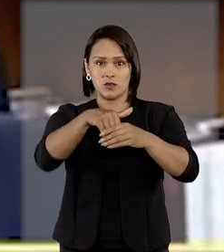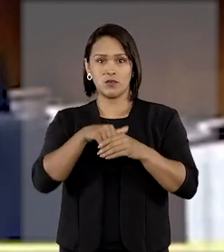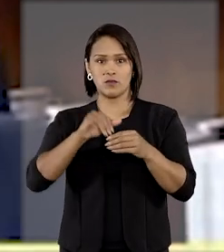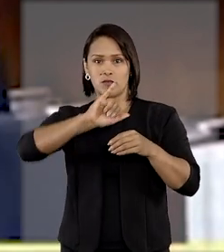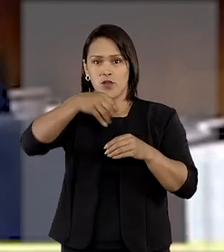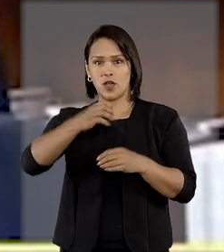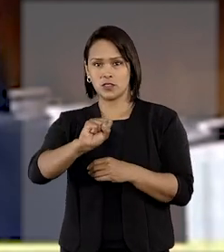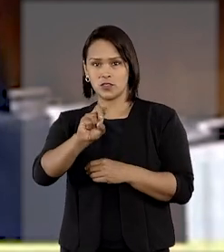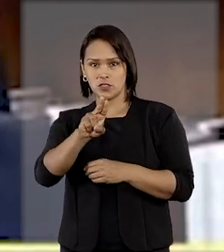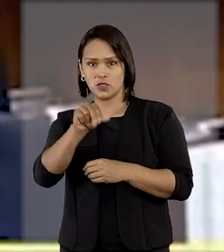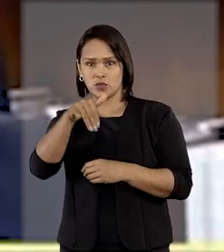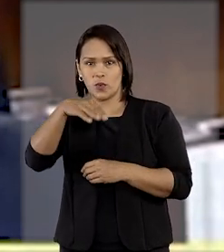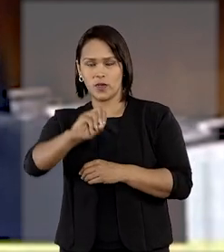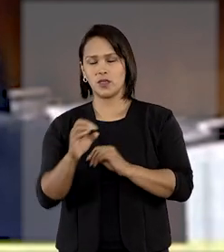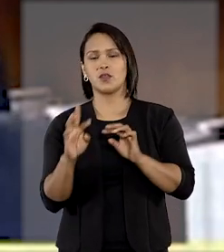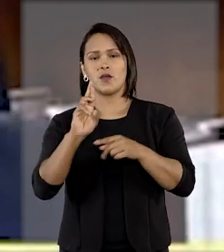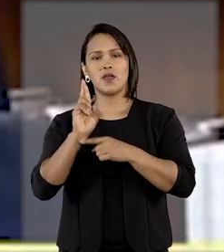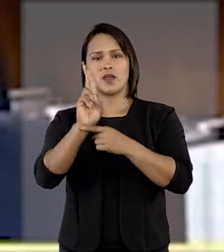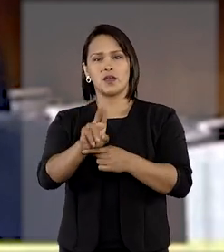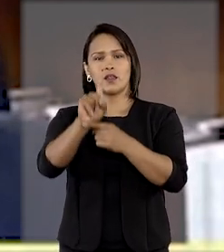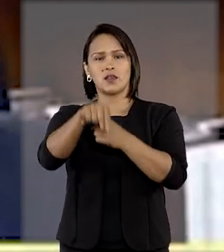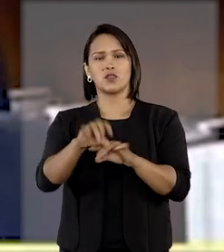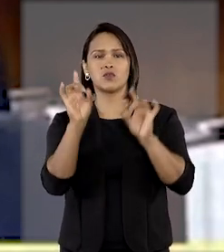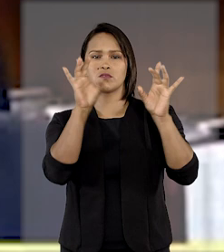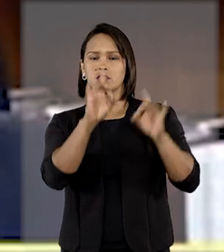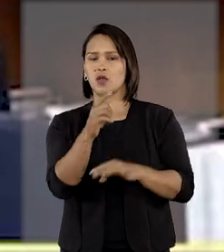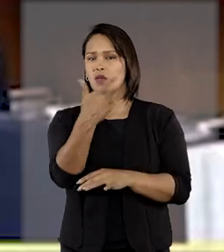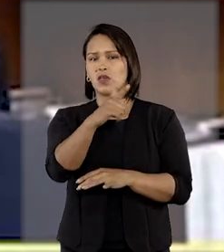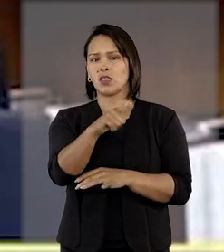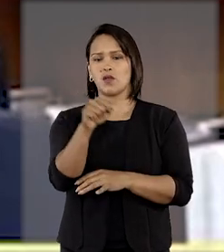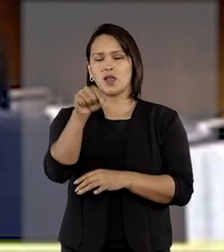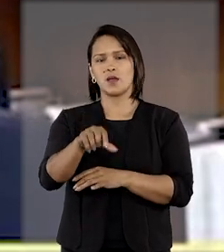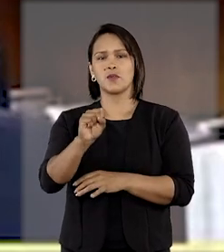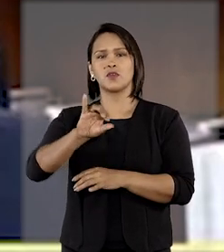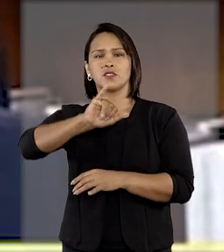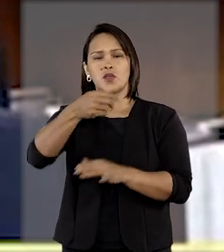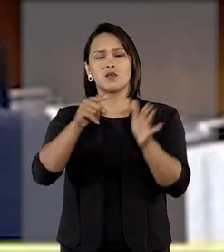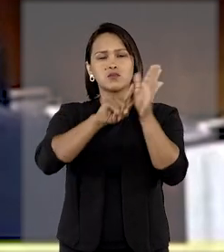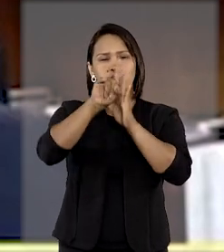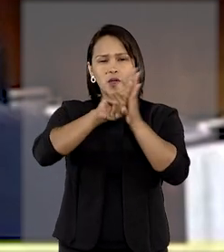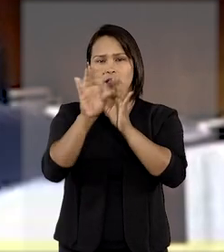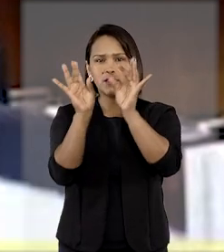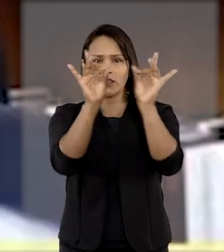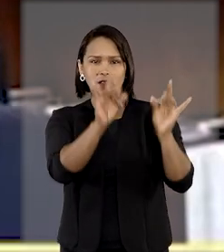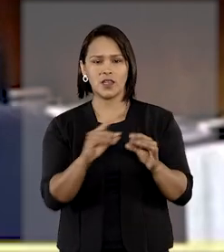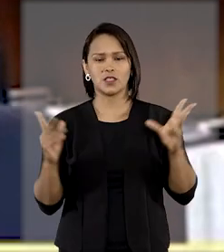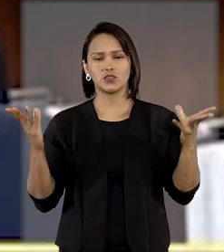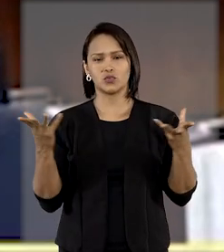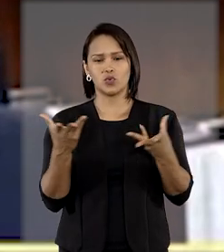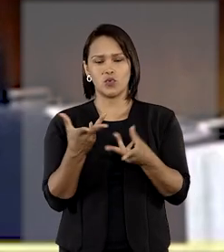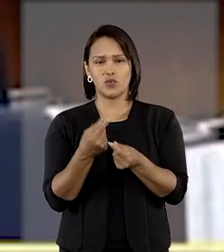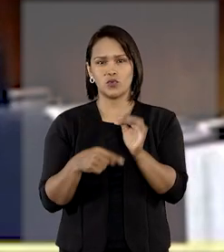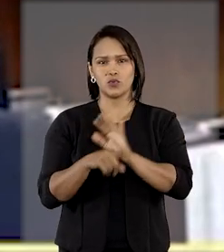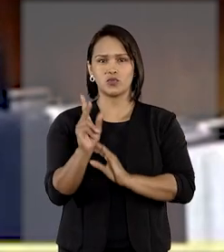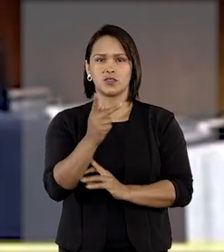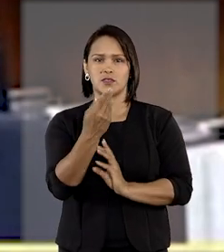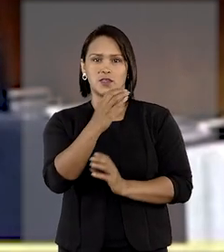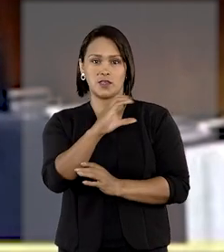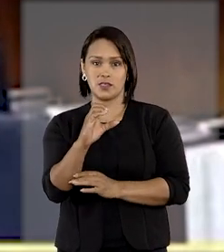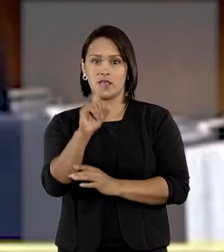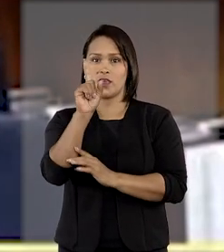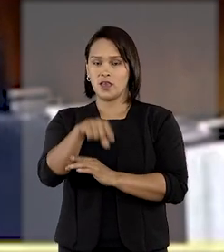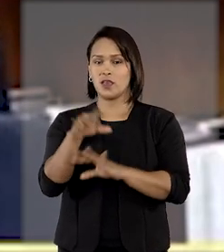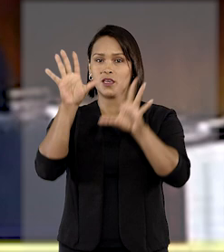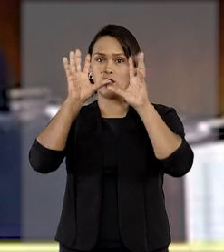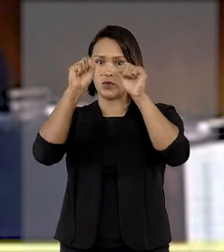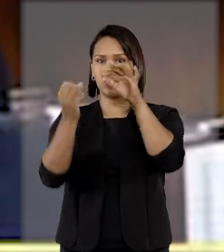caso, destacou que não cabe ao STJ uma análise detalhada dos fatos apontados em habeas corpus e que o Tribunal de Origem não